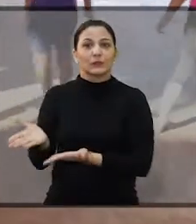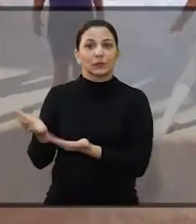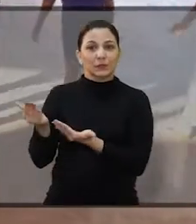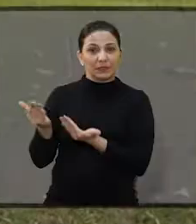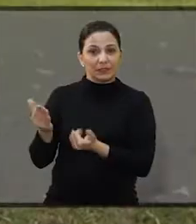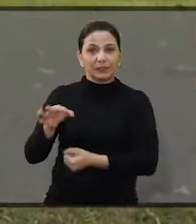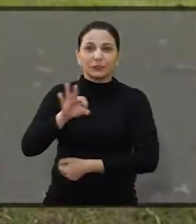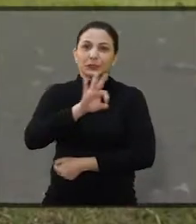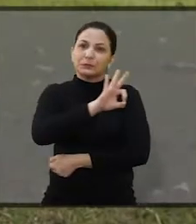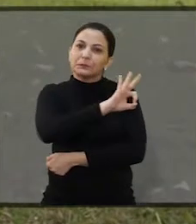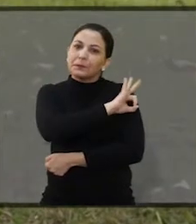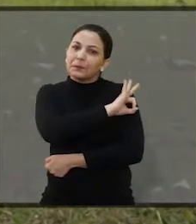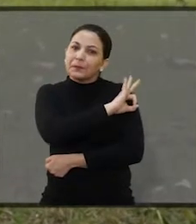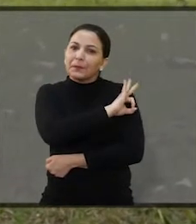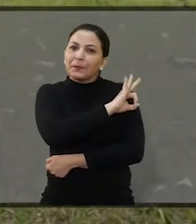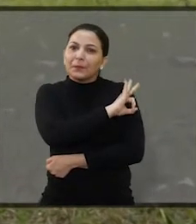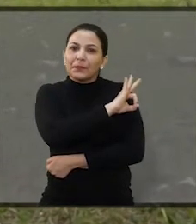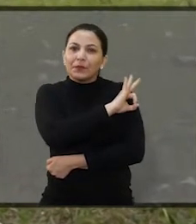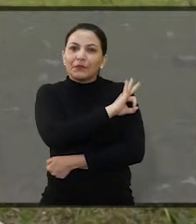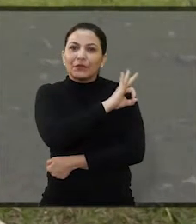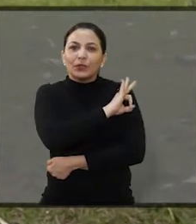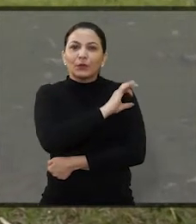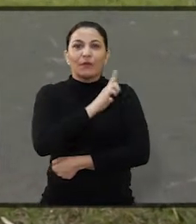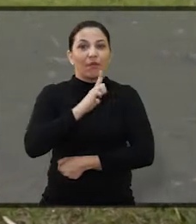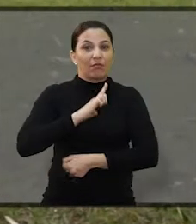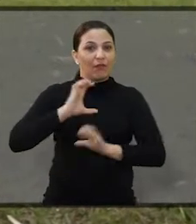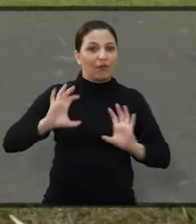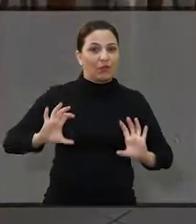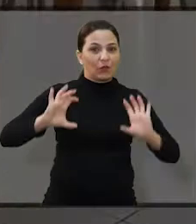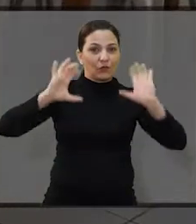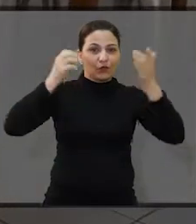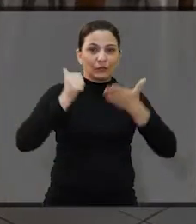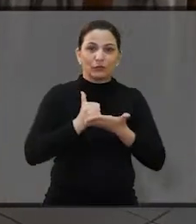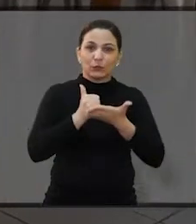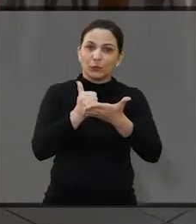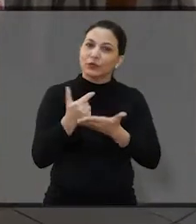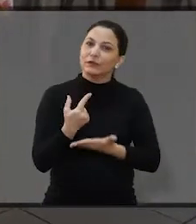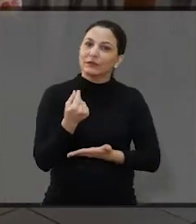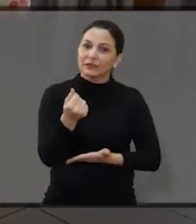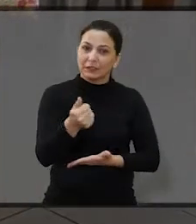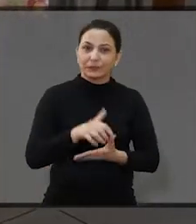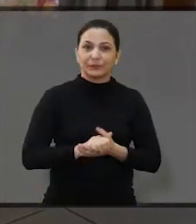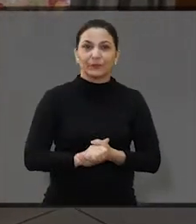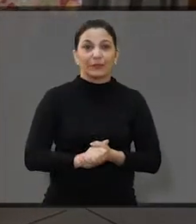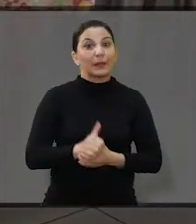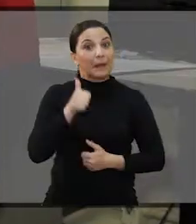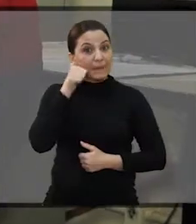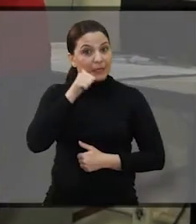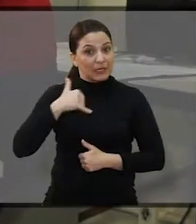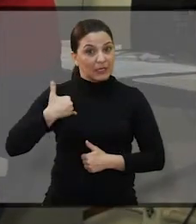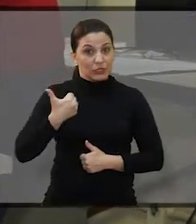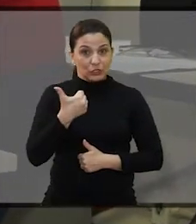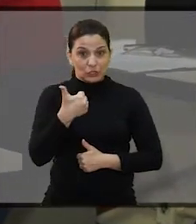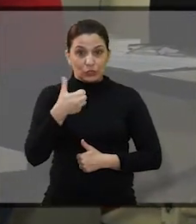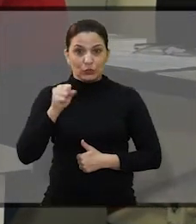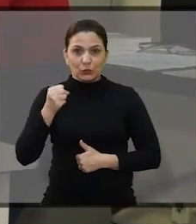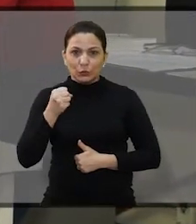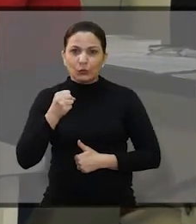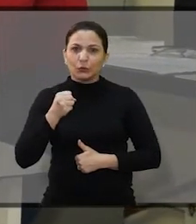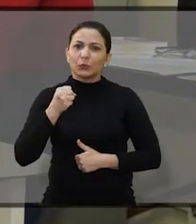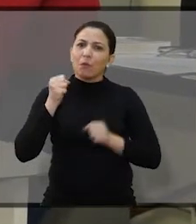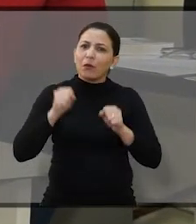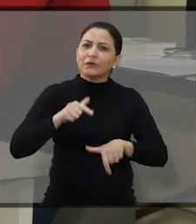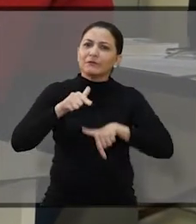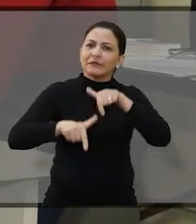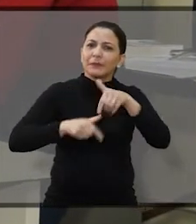captação do imposto de renda através do Concriar, Prefeitura, eventos beneficentes. Quando completam 18 anos, as